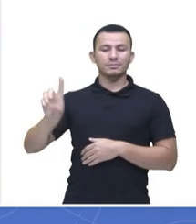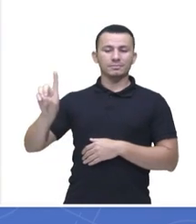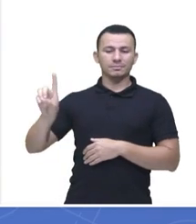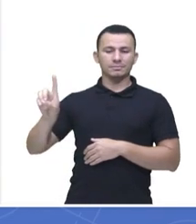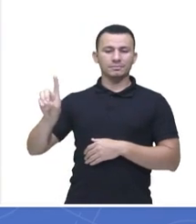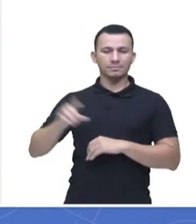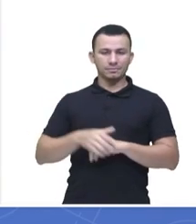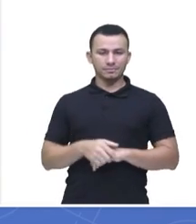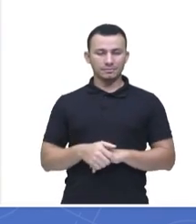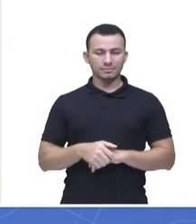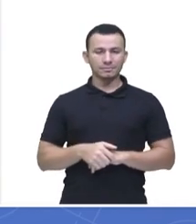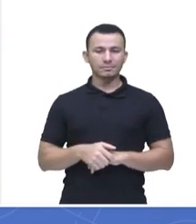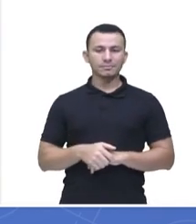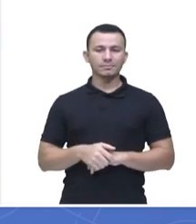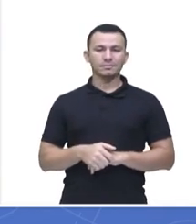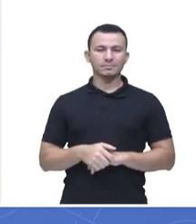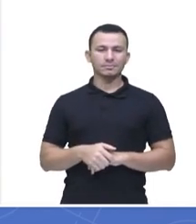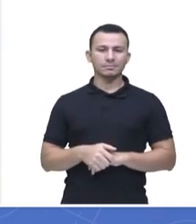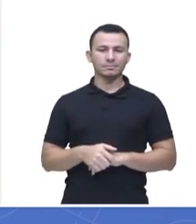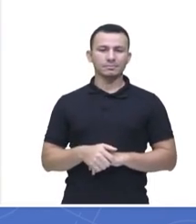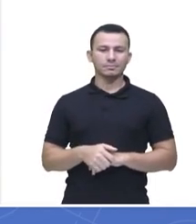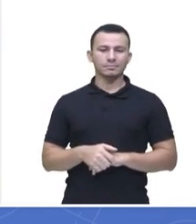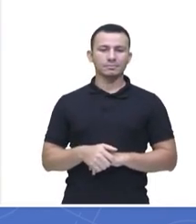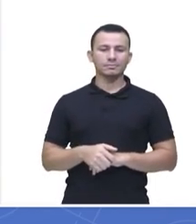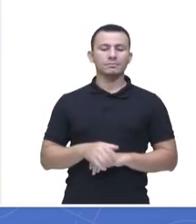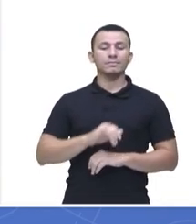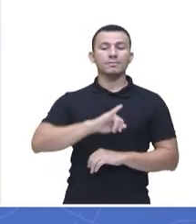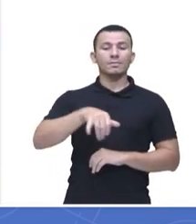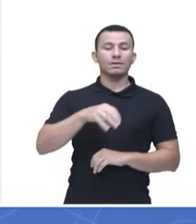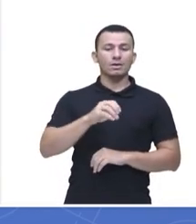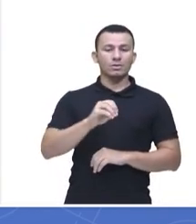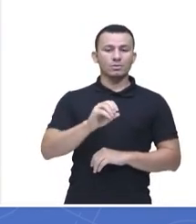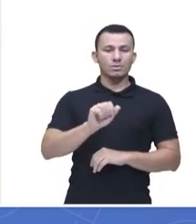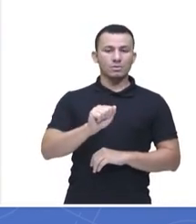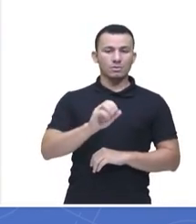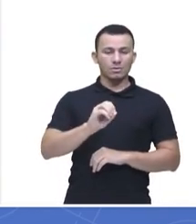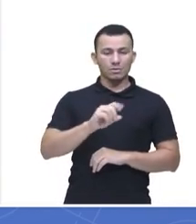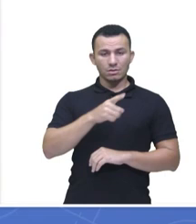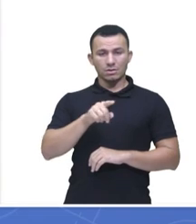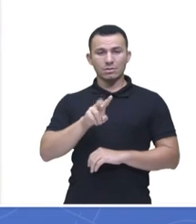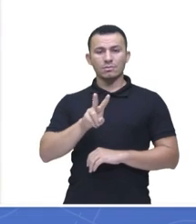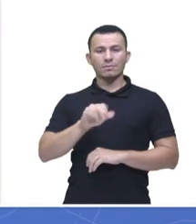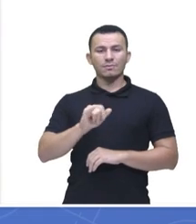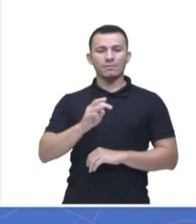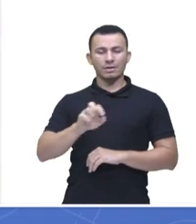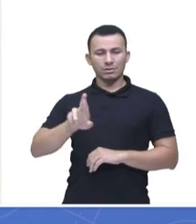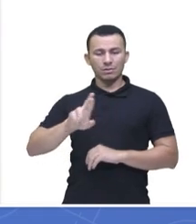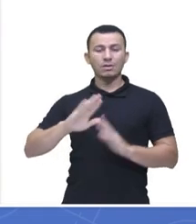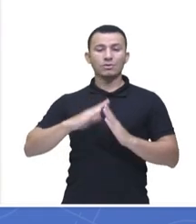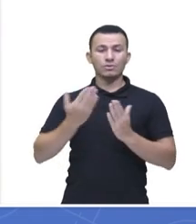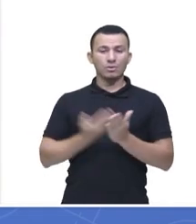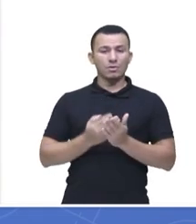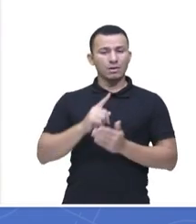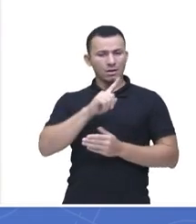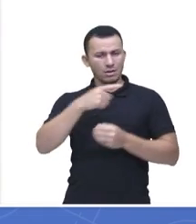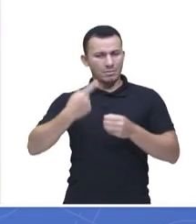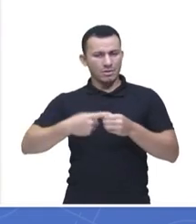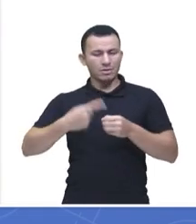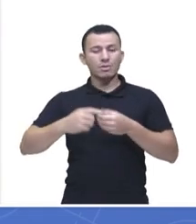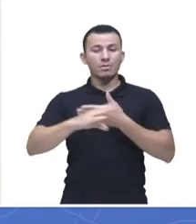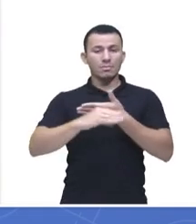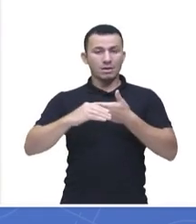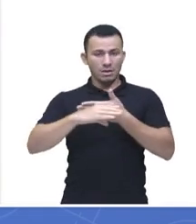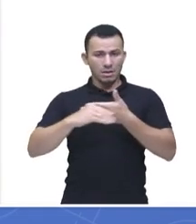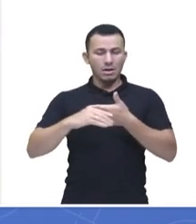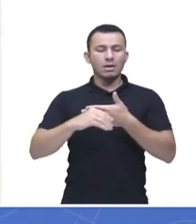de dado. O João Vitor, que é da escola Tarsila Prado, também de Humaitá, colocou